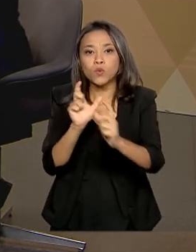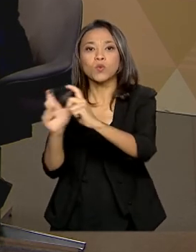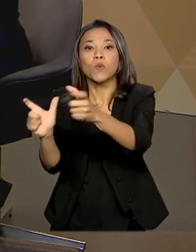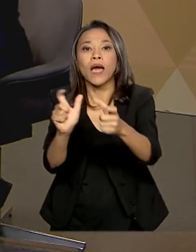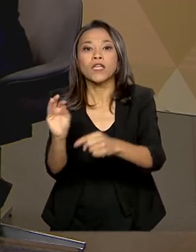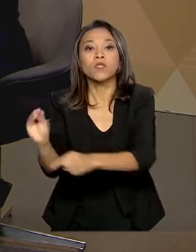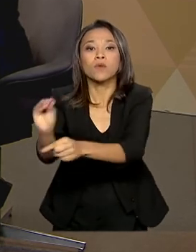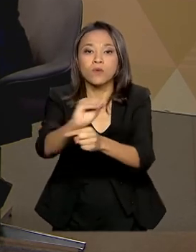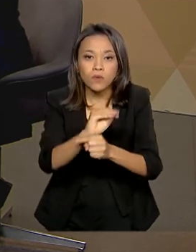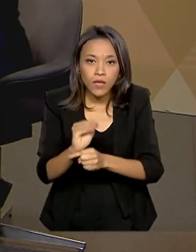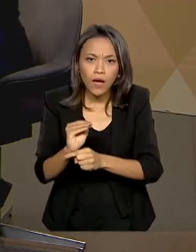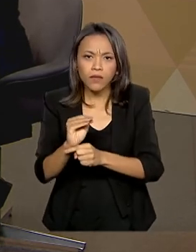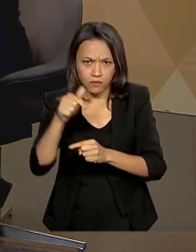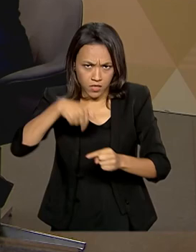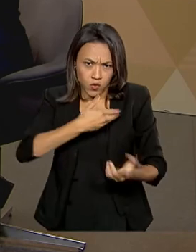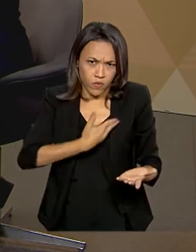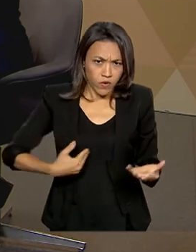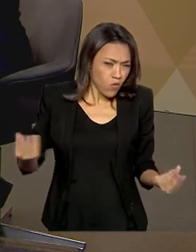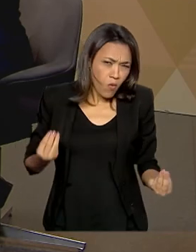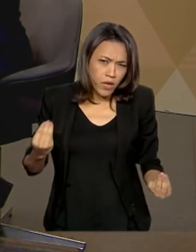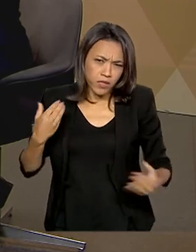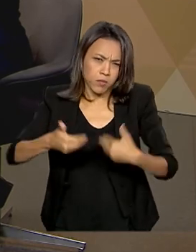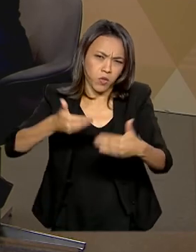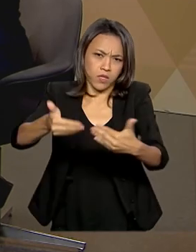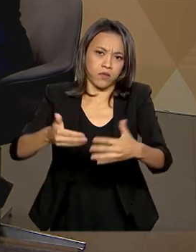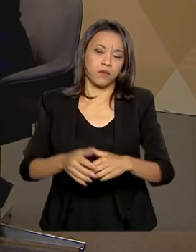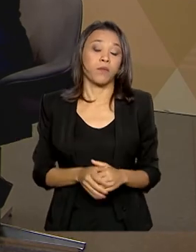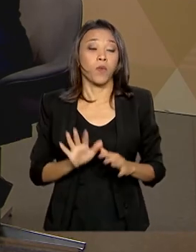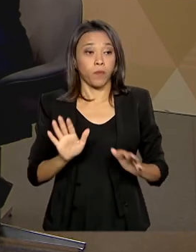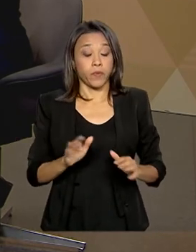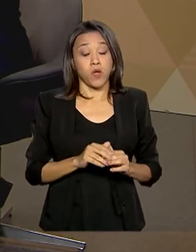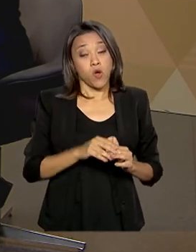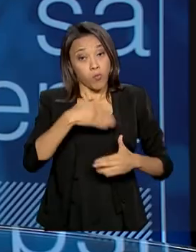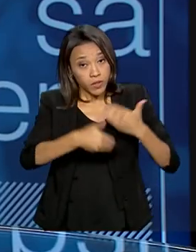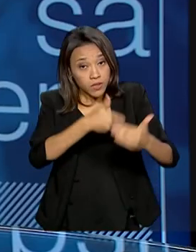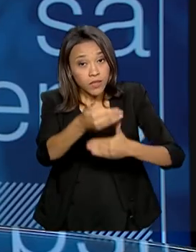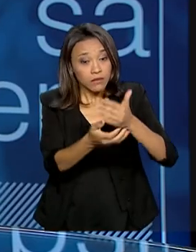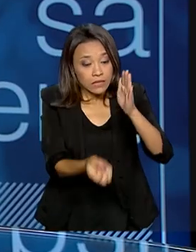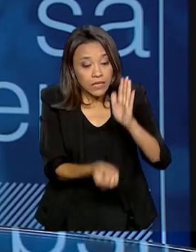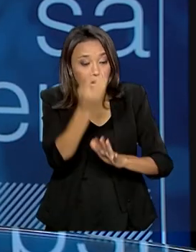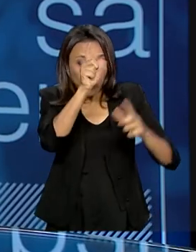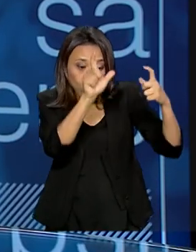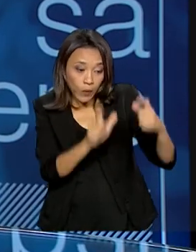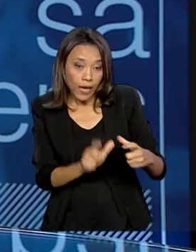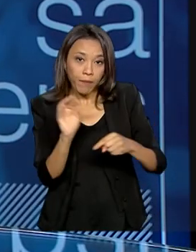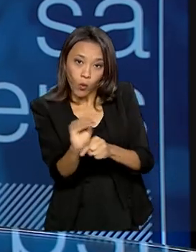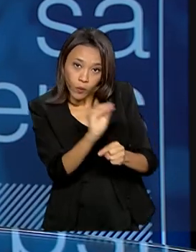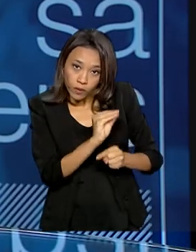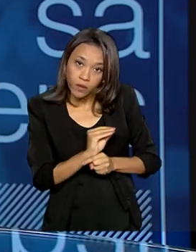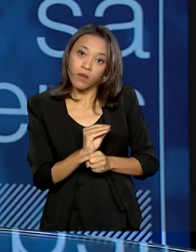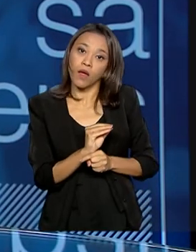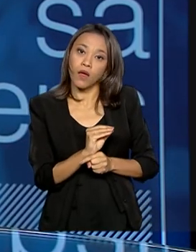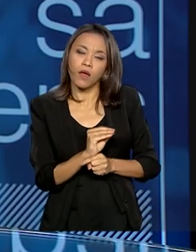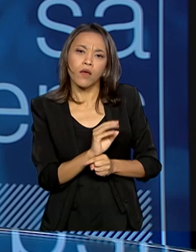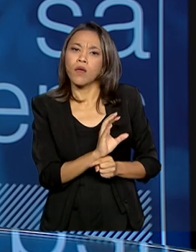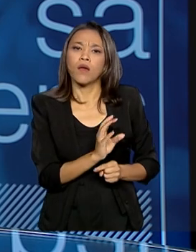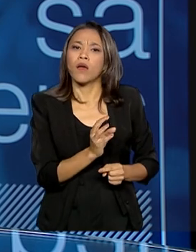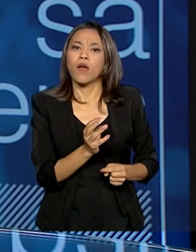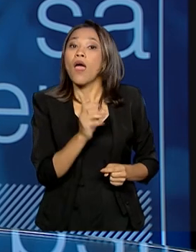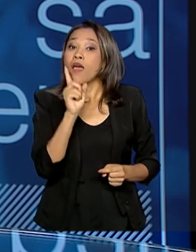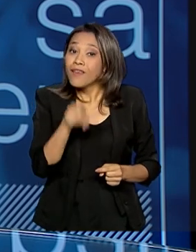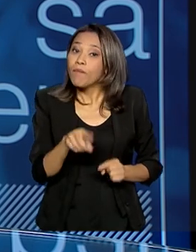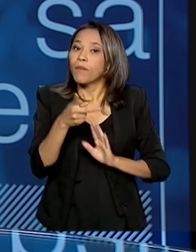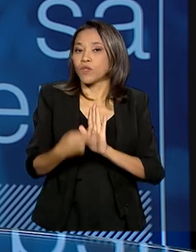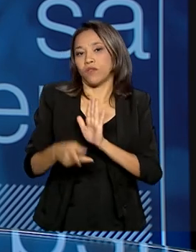Como é que está esse processo? O processo de criação de uma unidade de conservação, ele se dá só para o